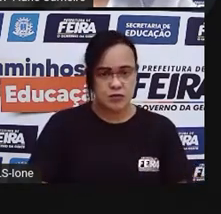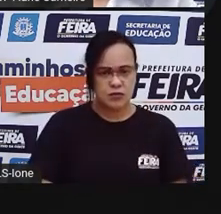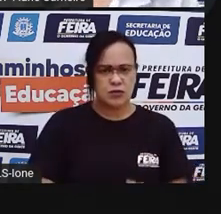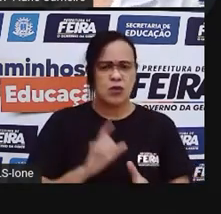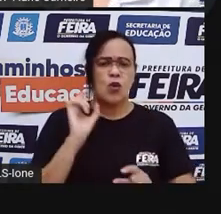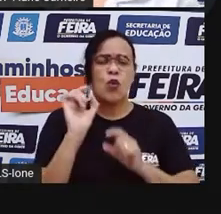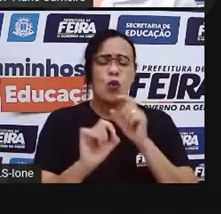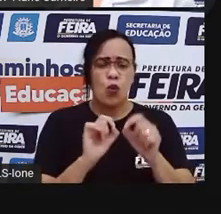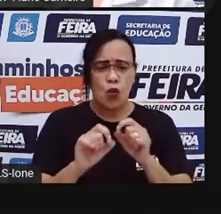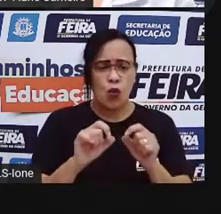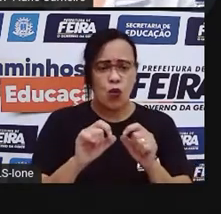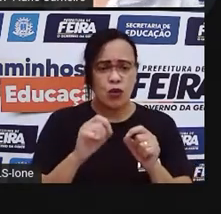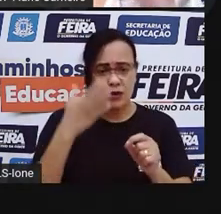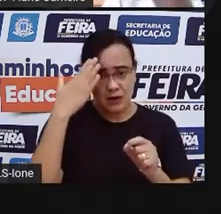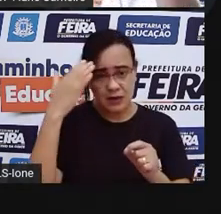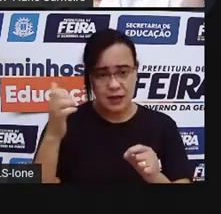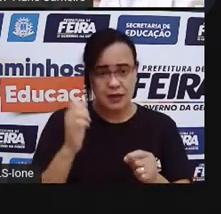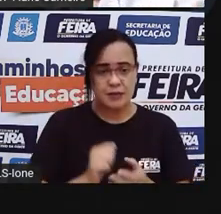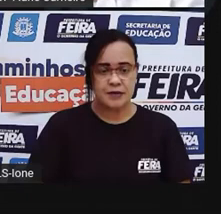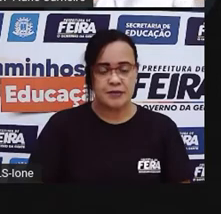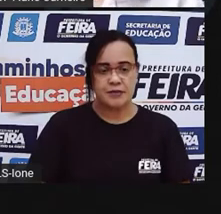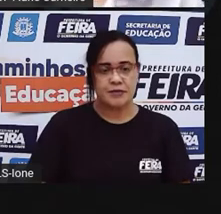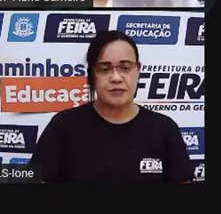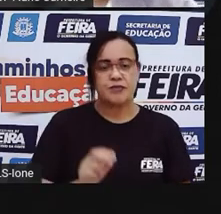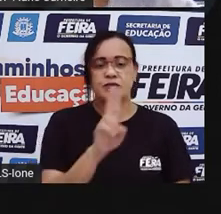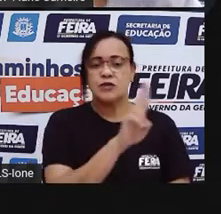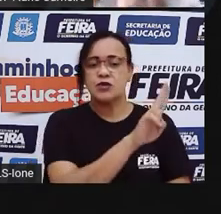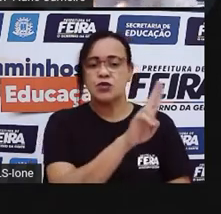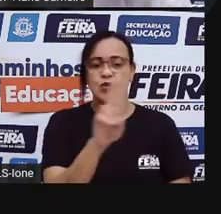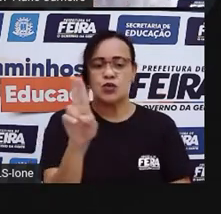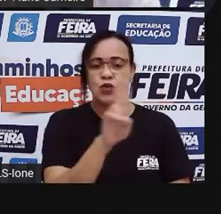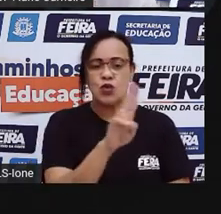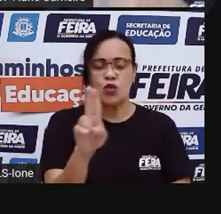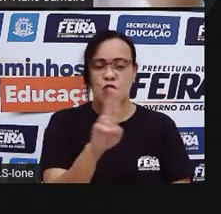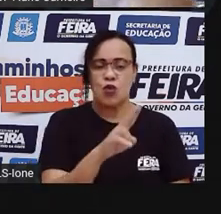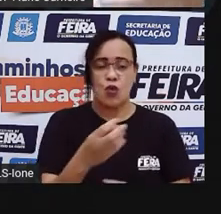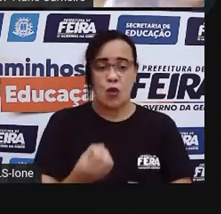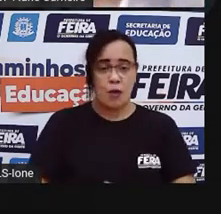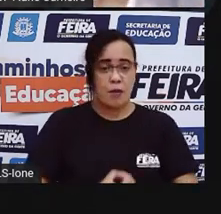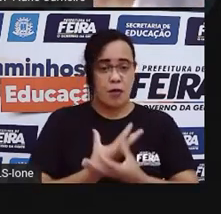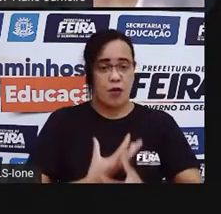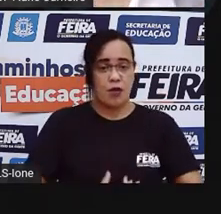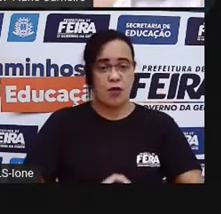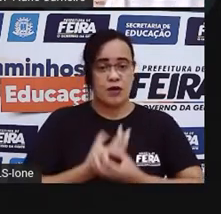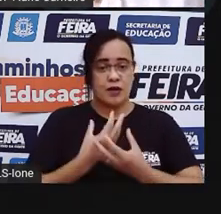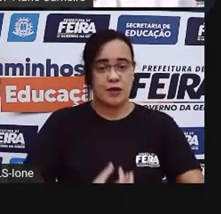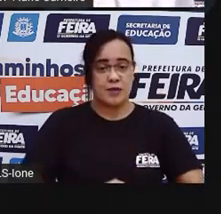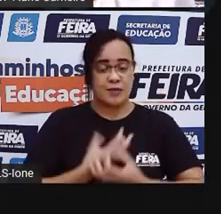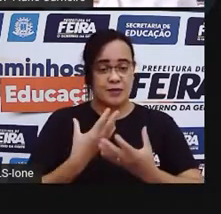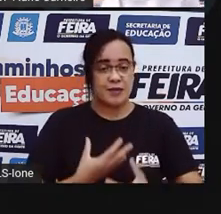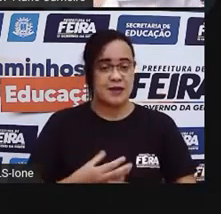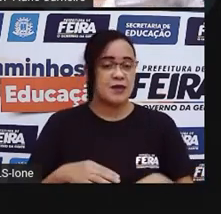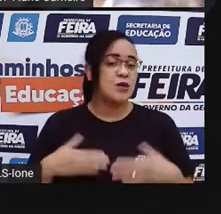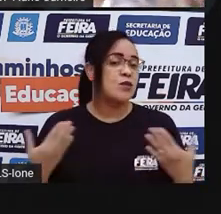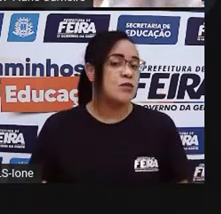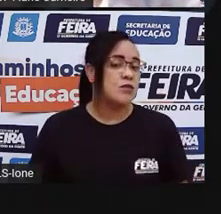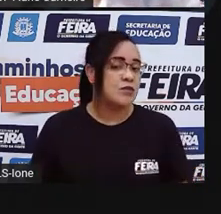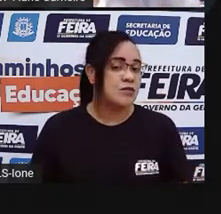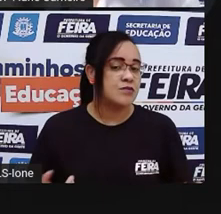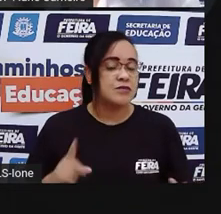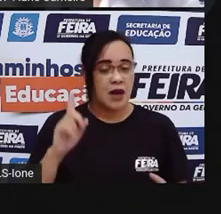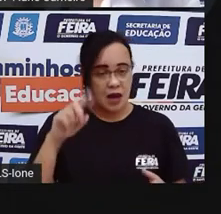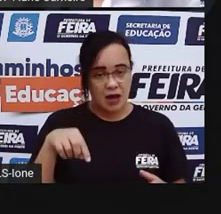parte? O nome do poema Qual é O nome, né? Que a gente dá Para o nome do poema É o